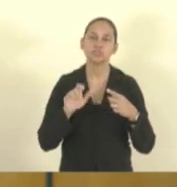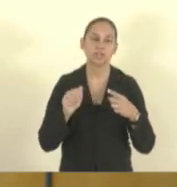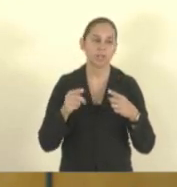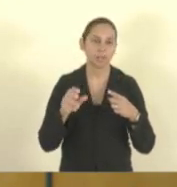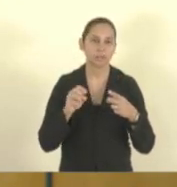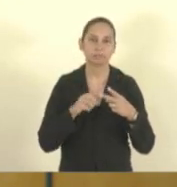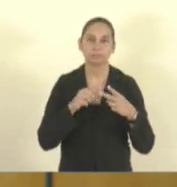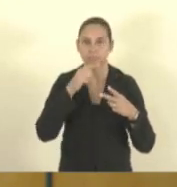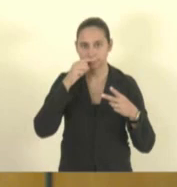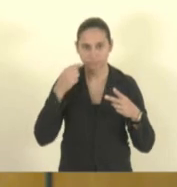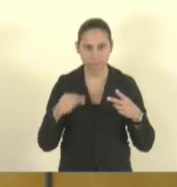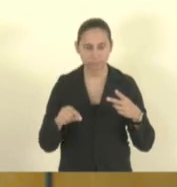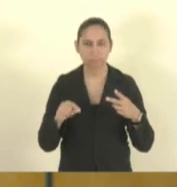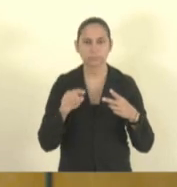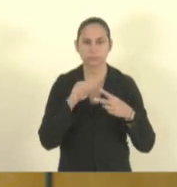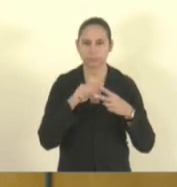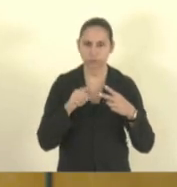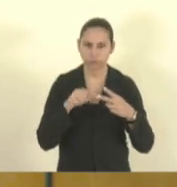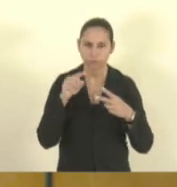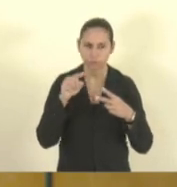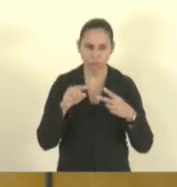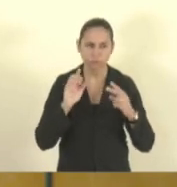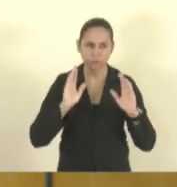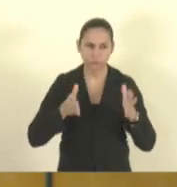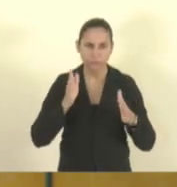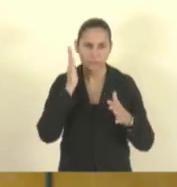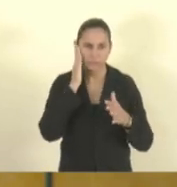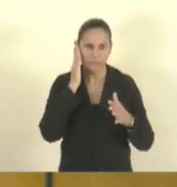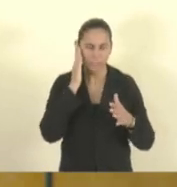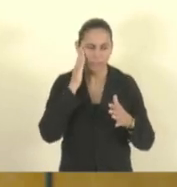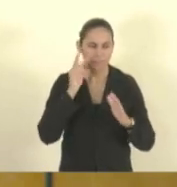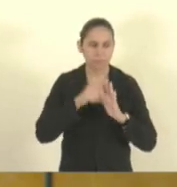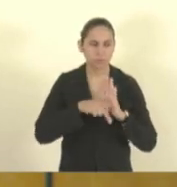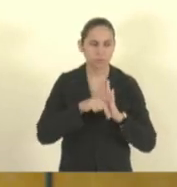projeto de lei 386, de 2019.